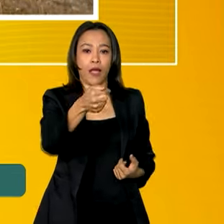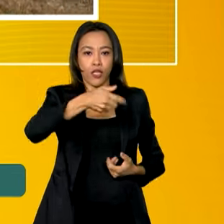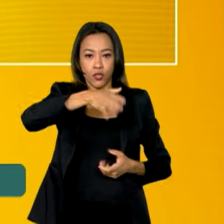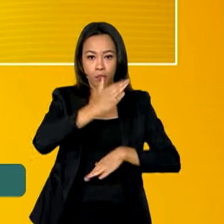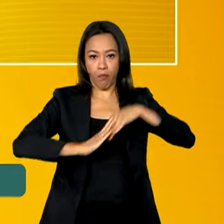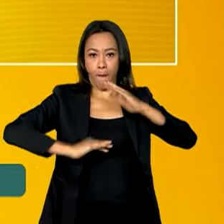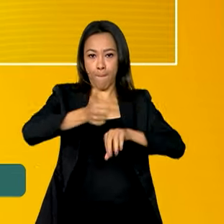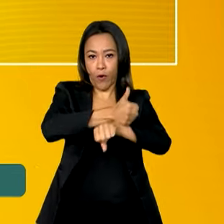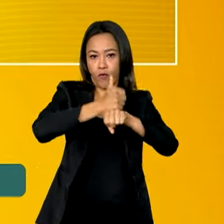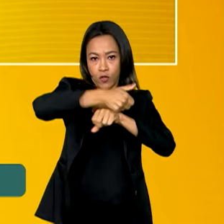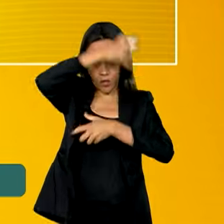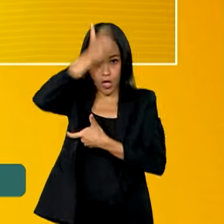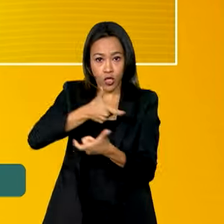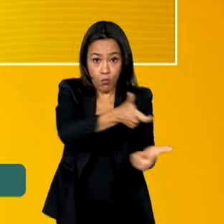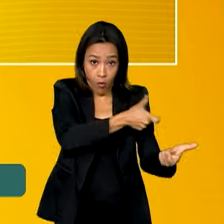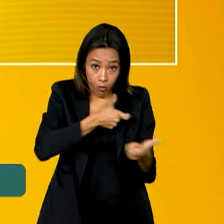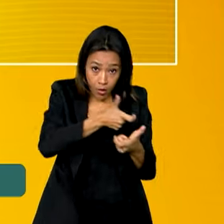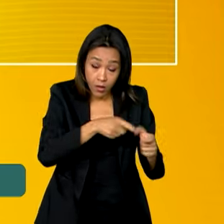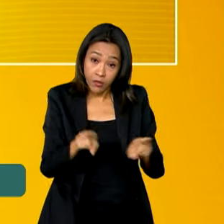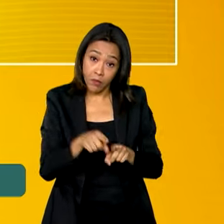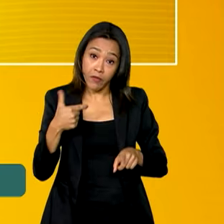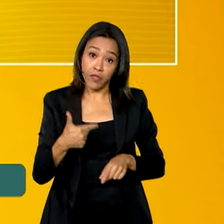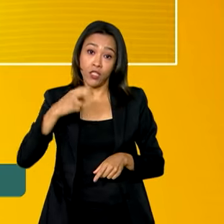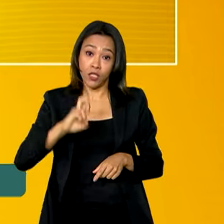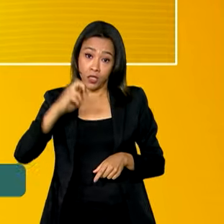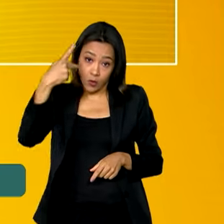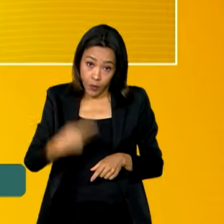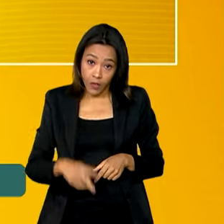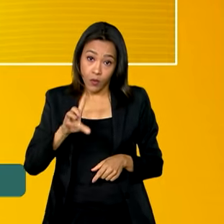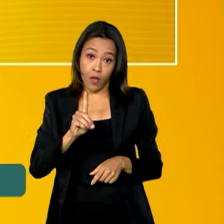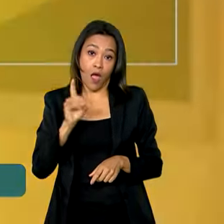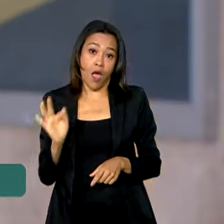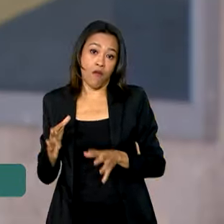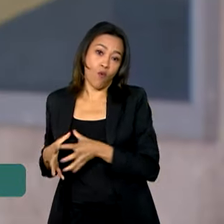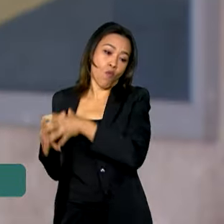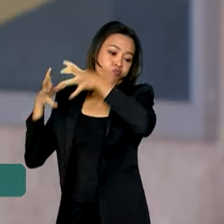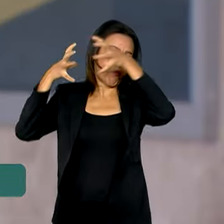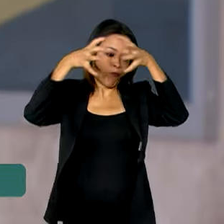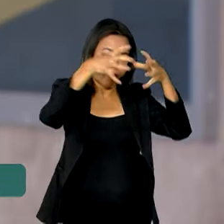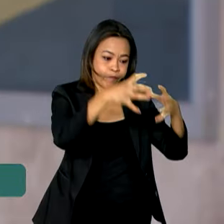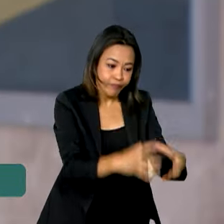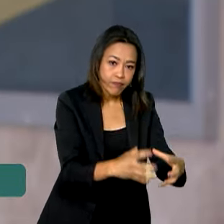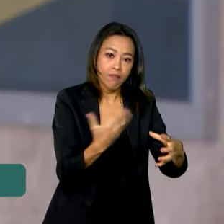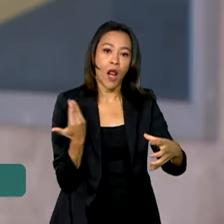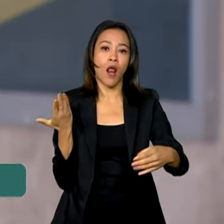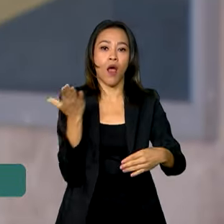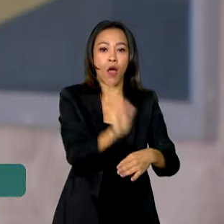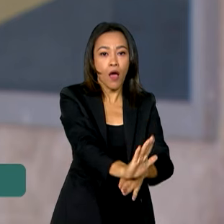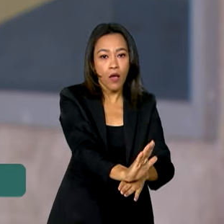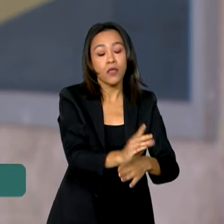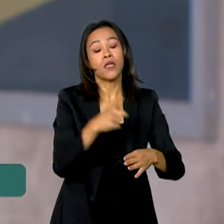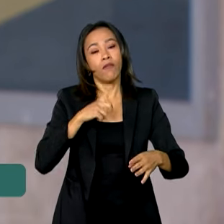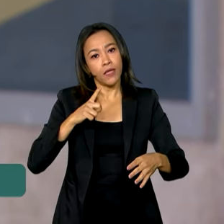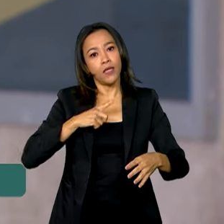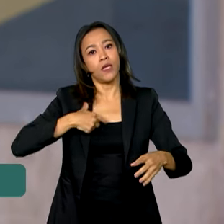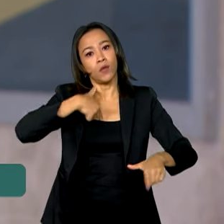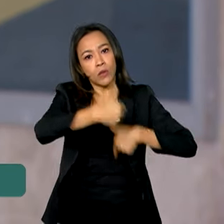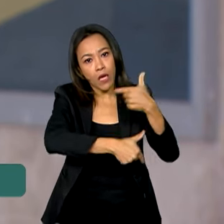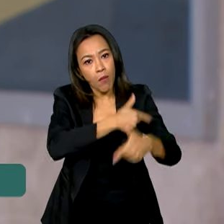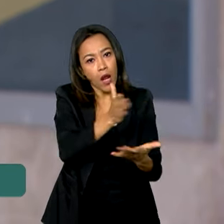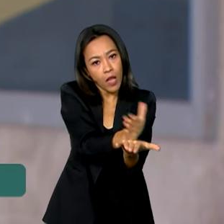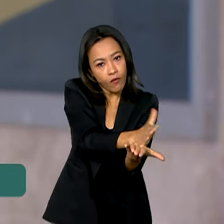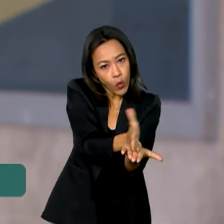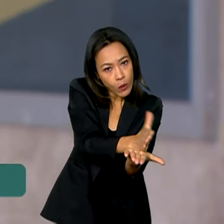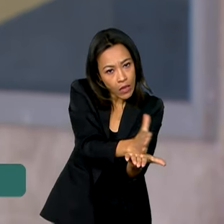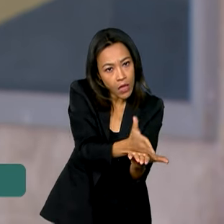25 do Corpo de Bombeiros Militar aqui do Distrito Federal. A missão, que terá um comando conjunto na Bolívia,